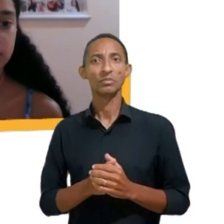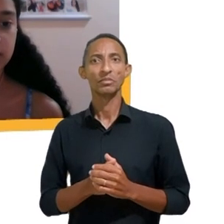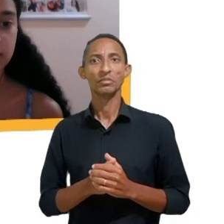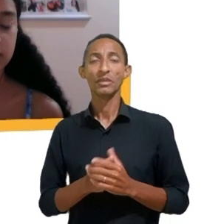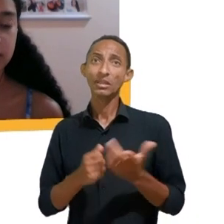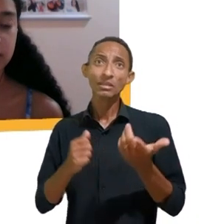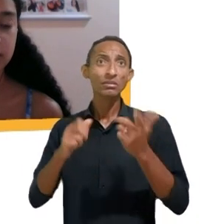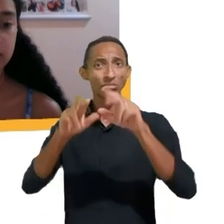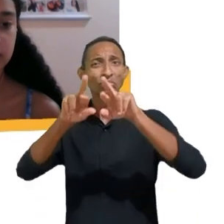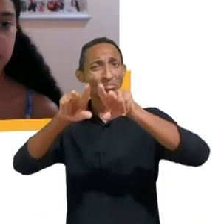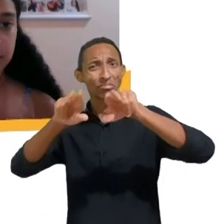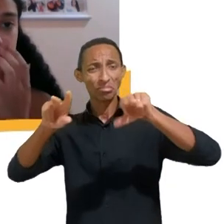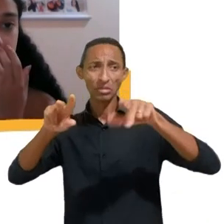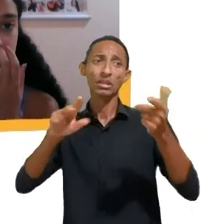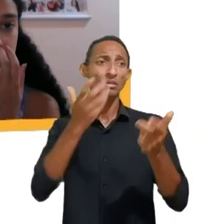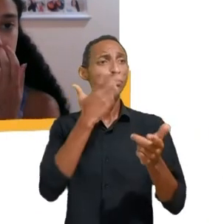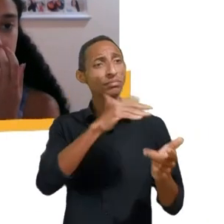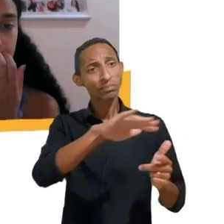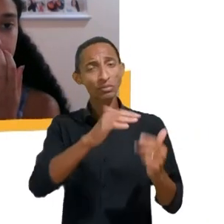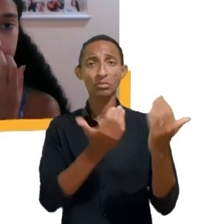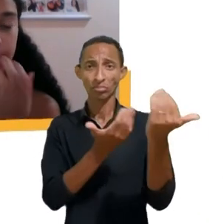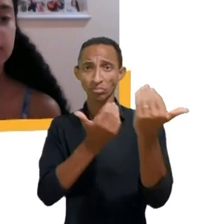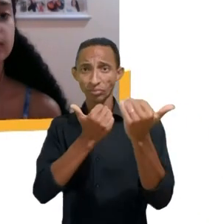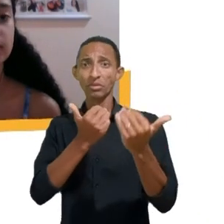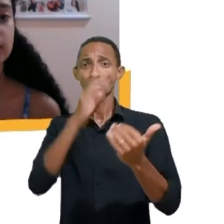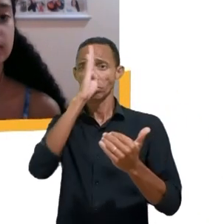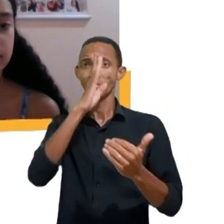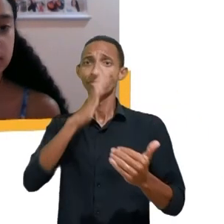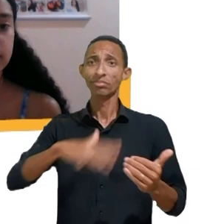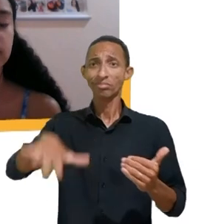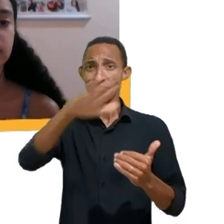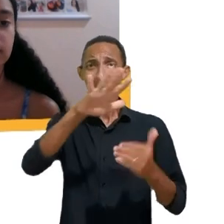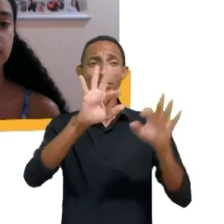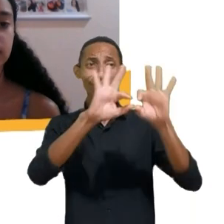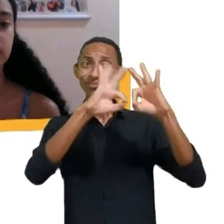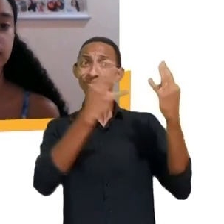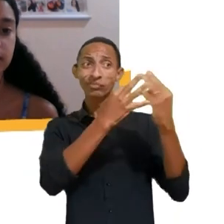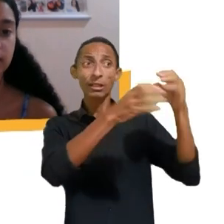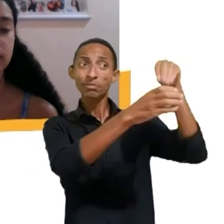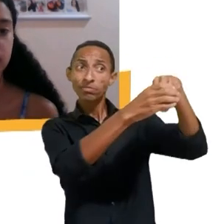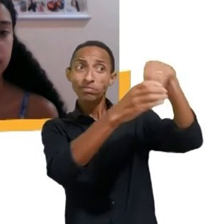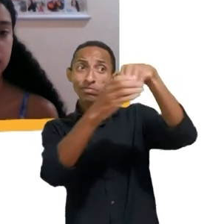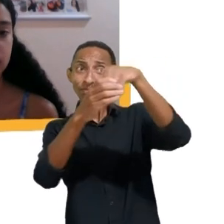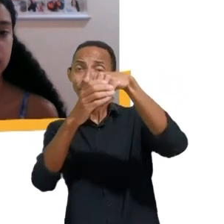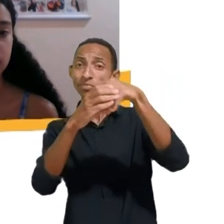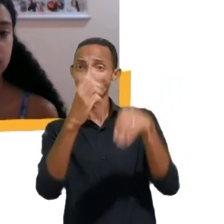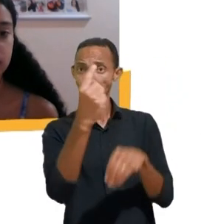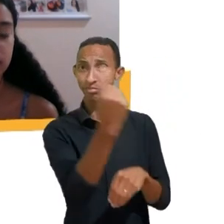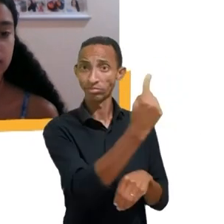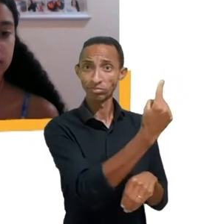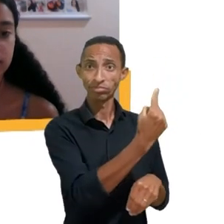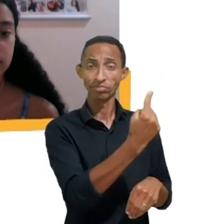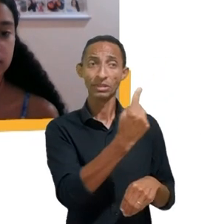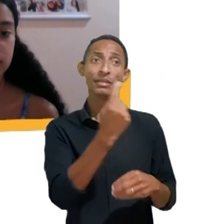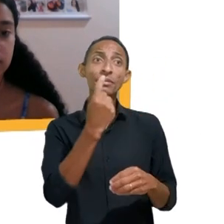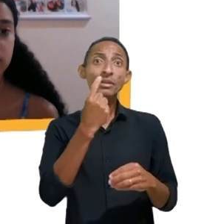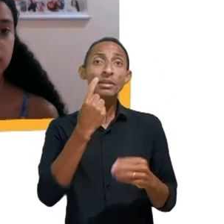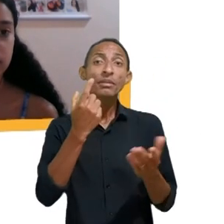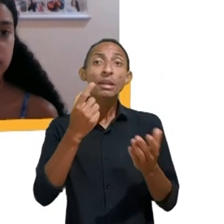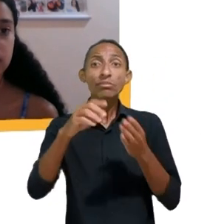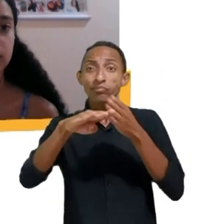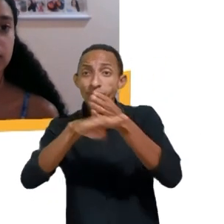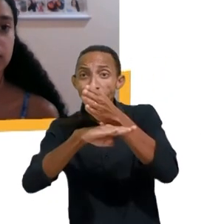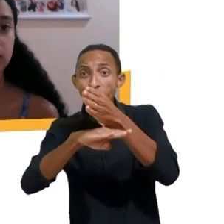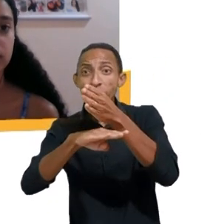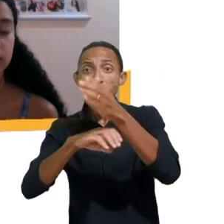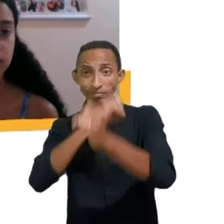adolescentes que vivem no Brasil, os contextos das famílias, a questão do próprio acesso à internet, que aplicativos que estão disponíveis ou não, por